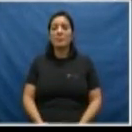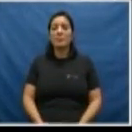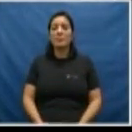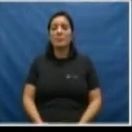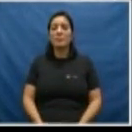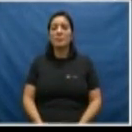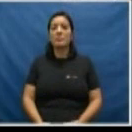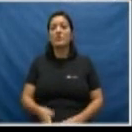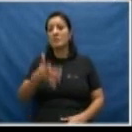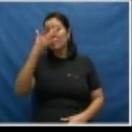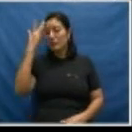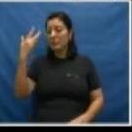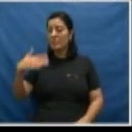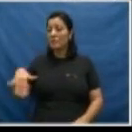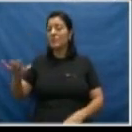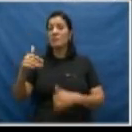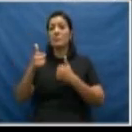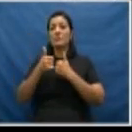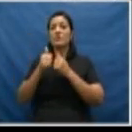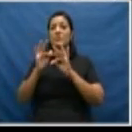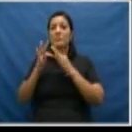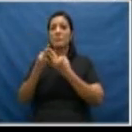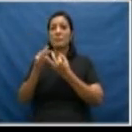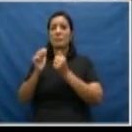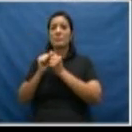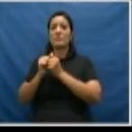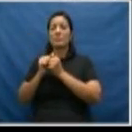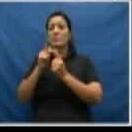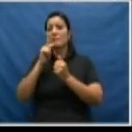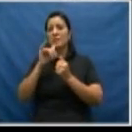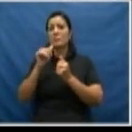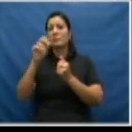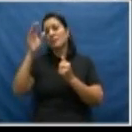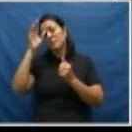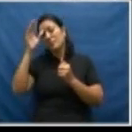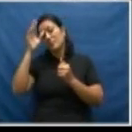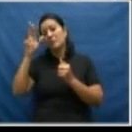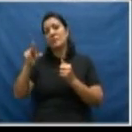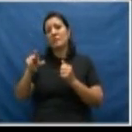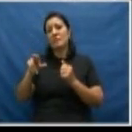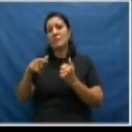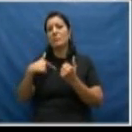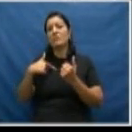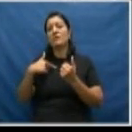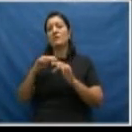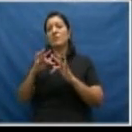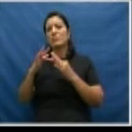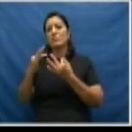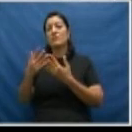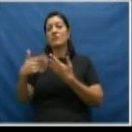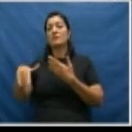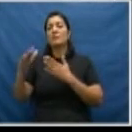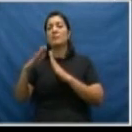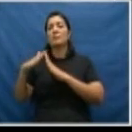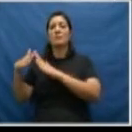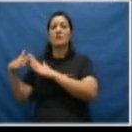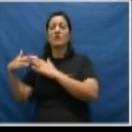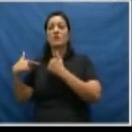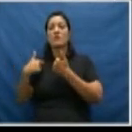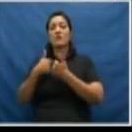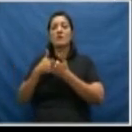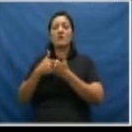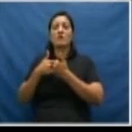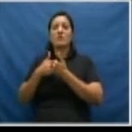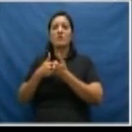Praticadas por pessoas da sua convivência, da sua família. Pais, tios, irmãos, parentes, primos, vizinhos. Pessoas da